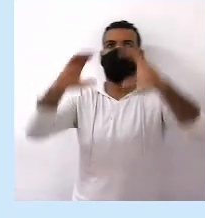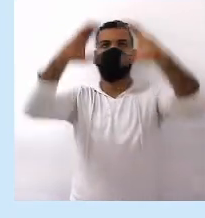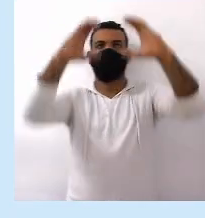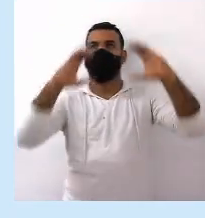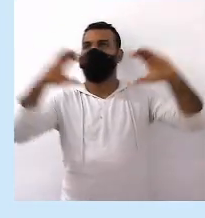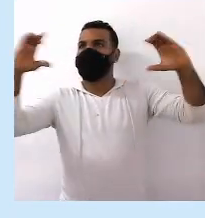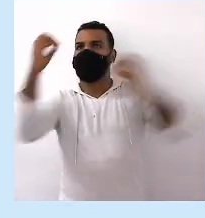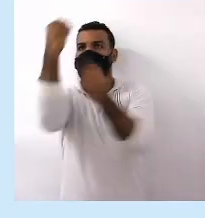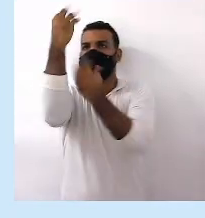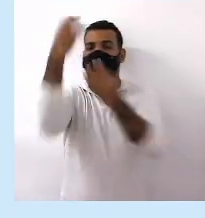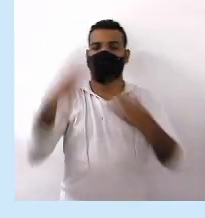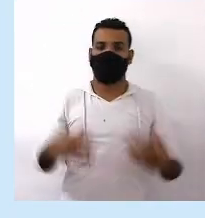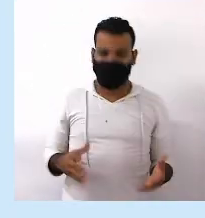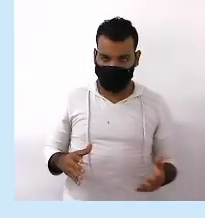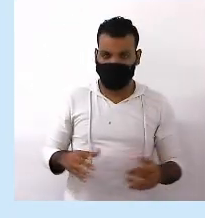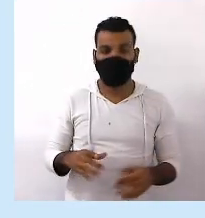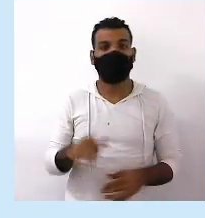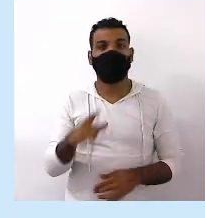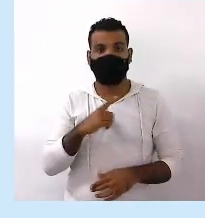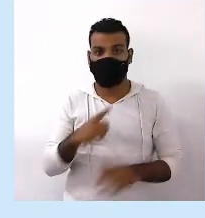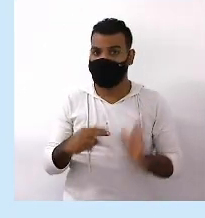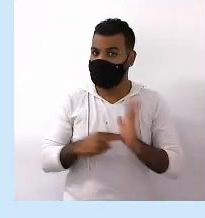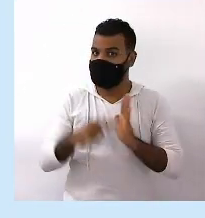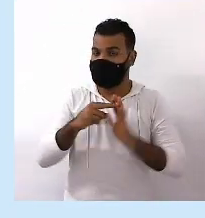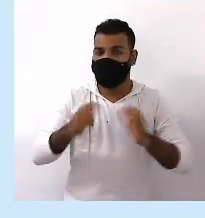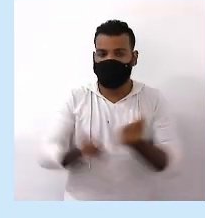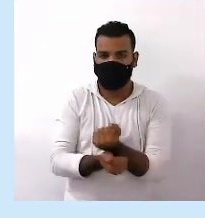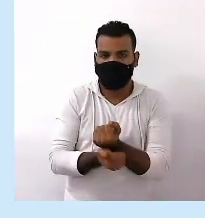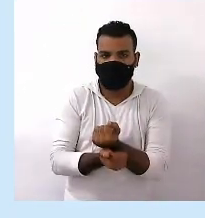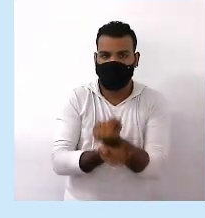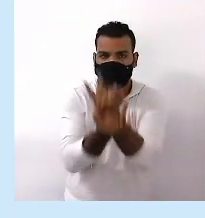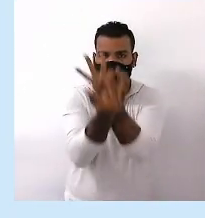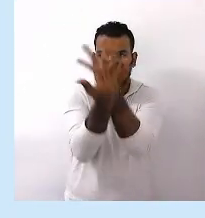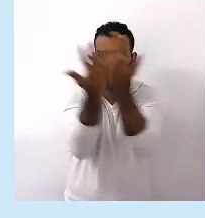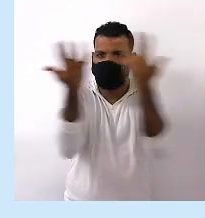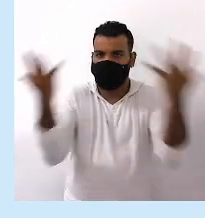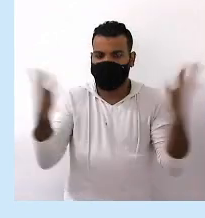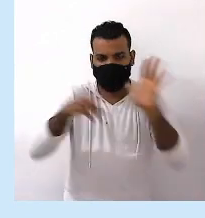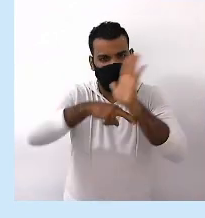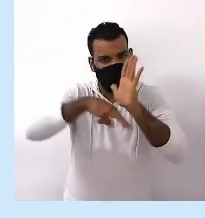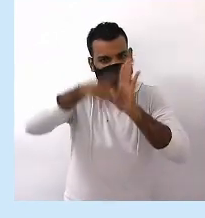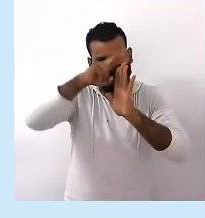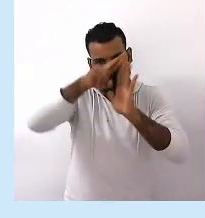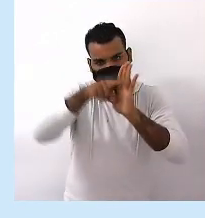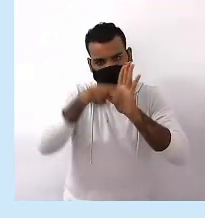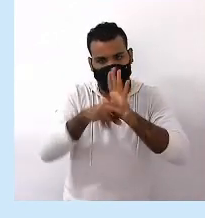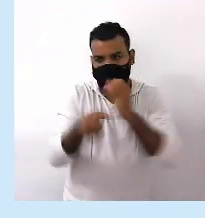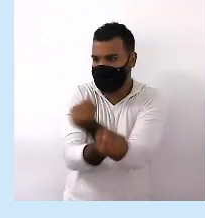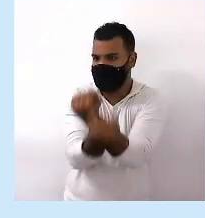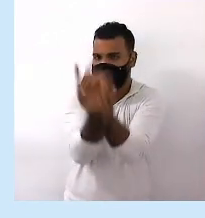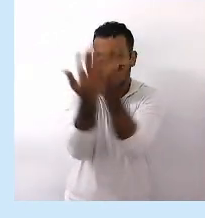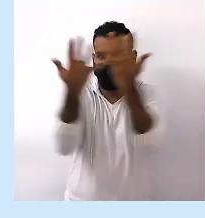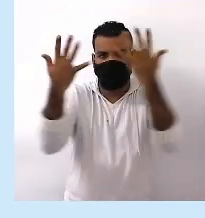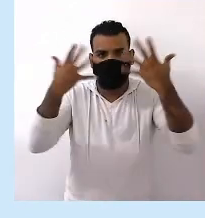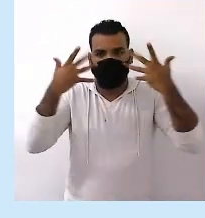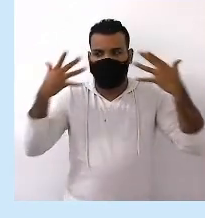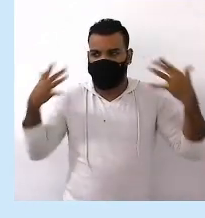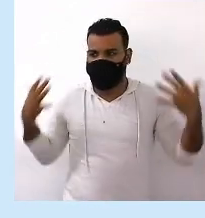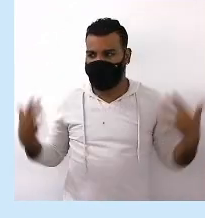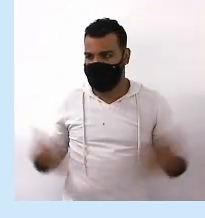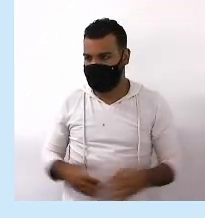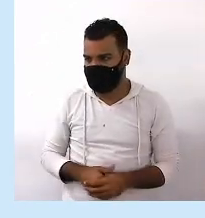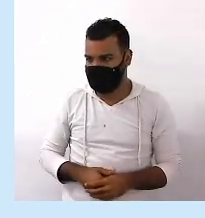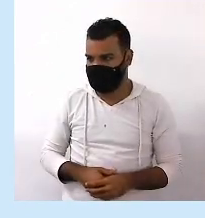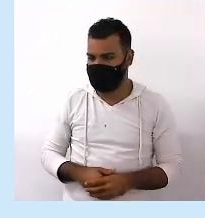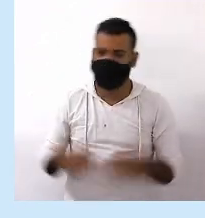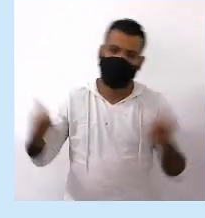O que não faltam É formas variadas De apresentar normas Para a nossa sociedade Mas Você a partir